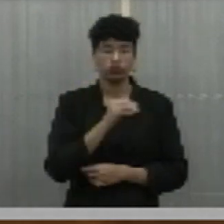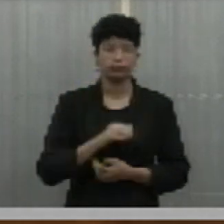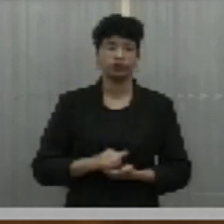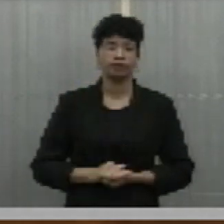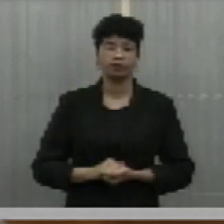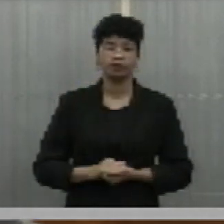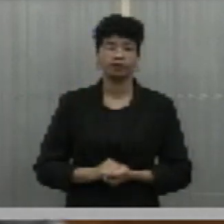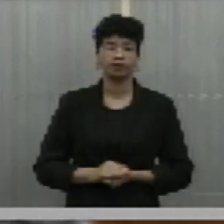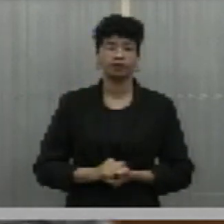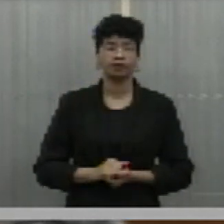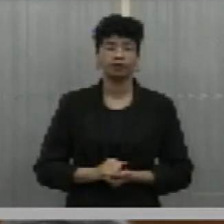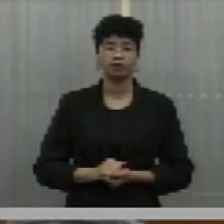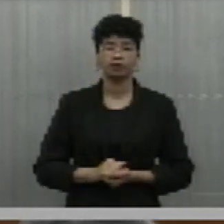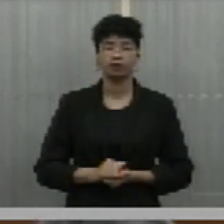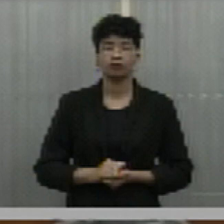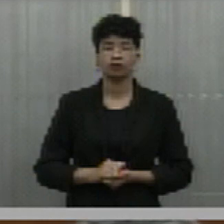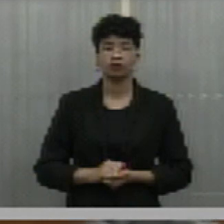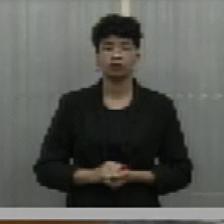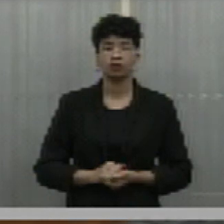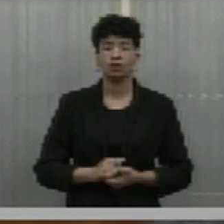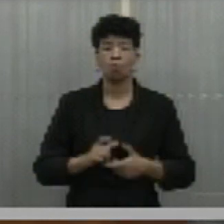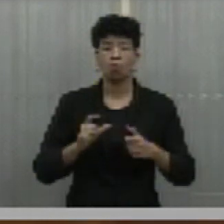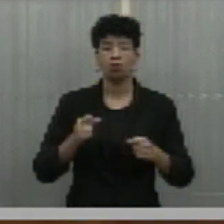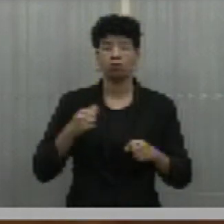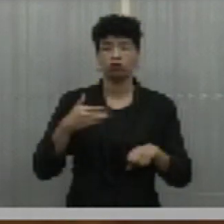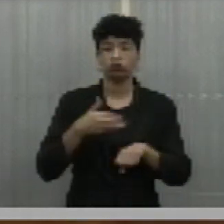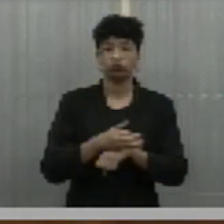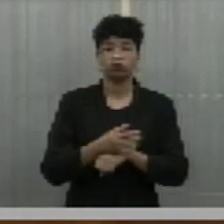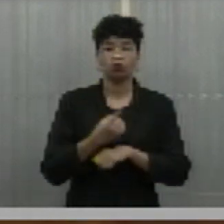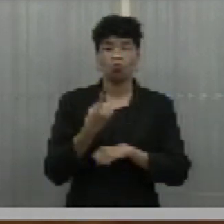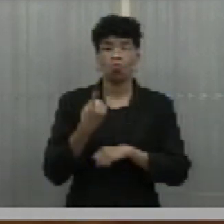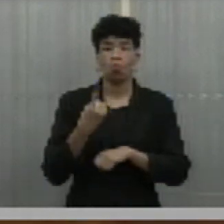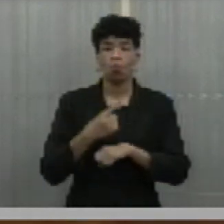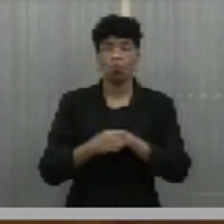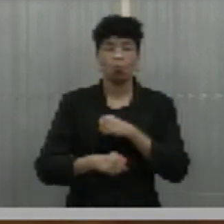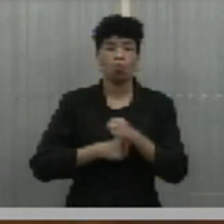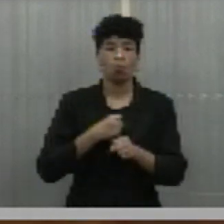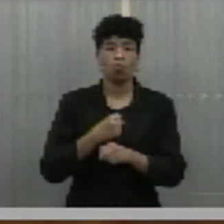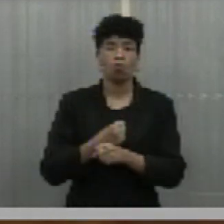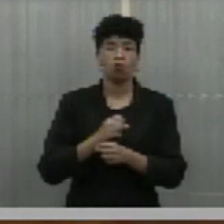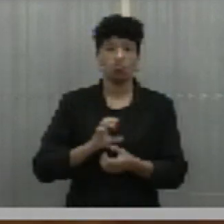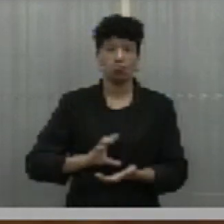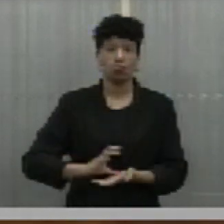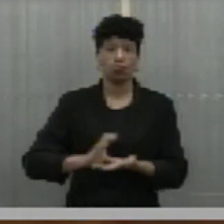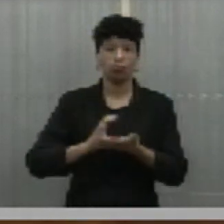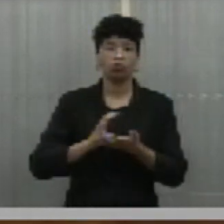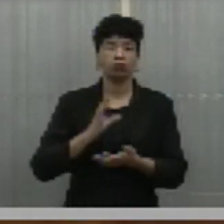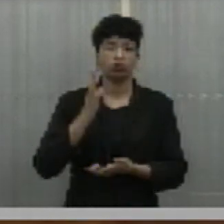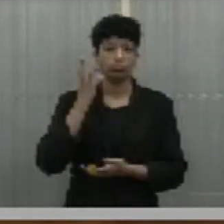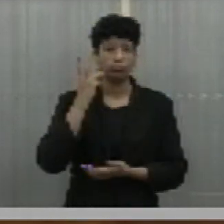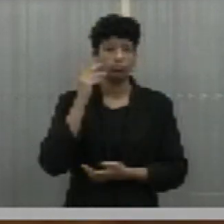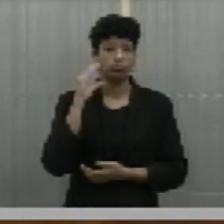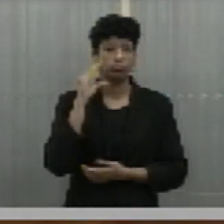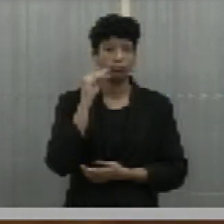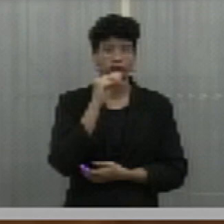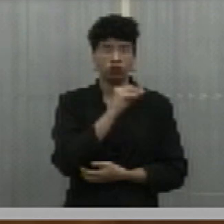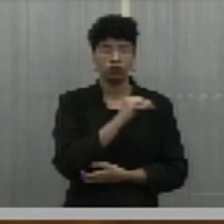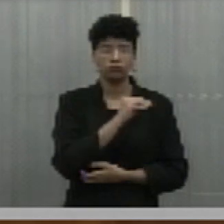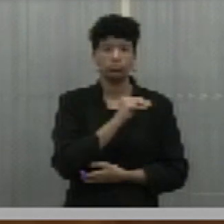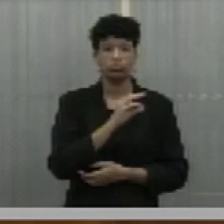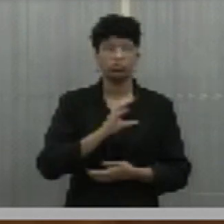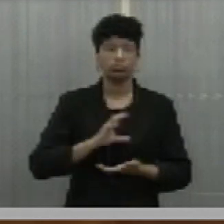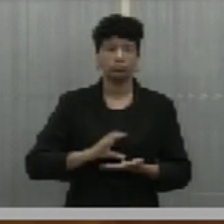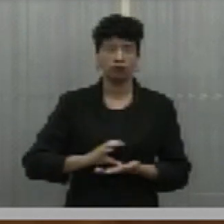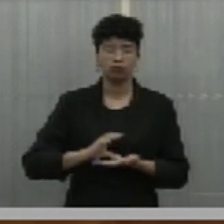onde pude, por um ano, assumir o posto de presidente do Conselho Nacional da Criança e do Adolescente, um